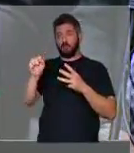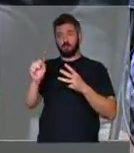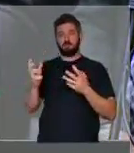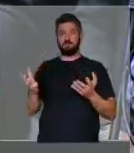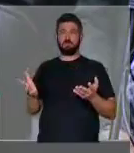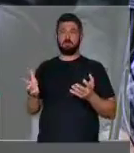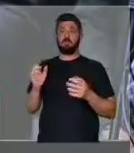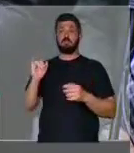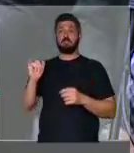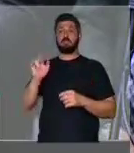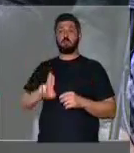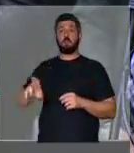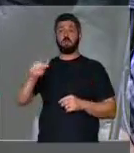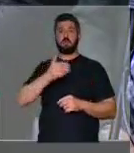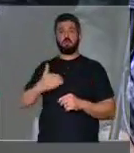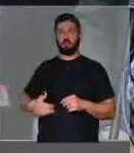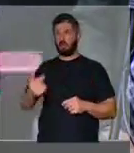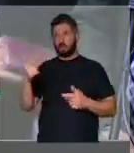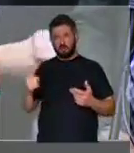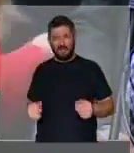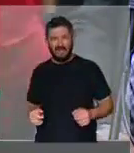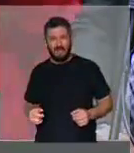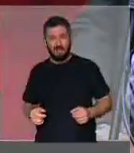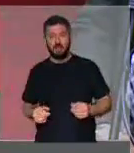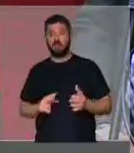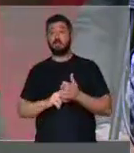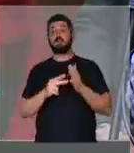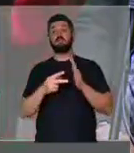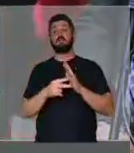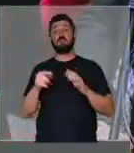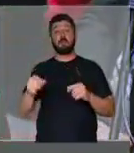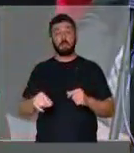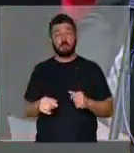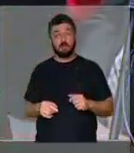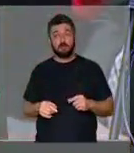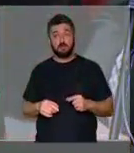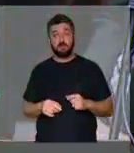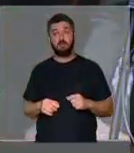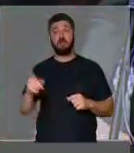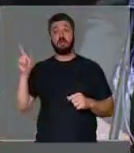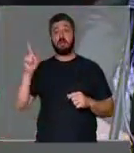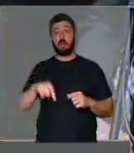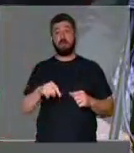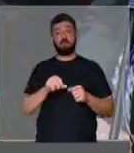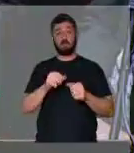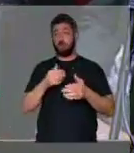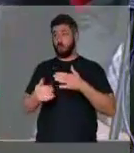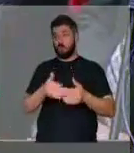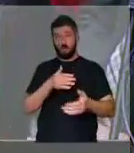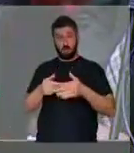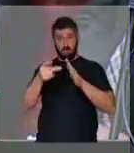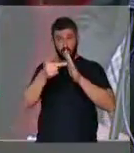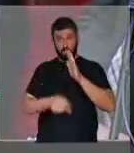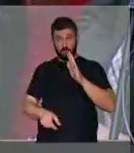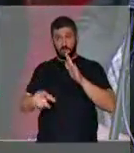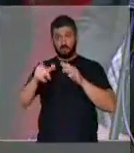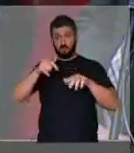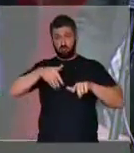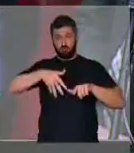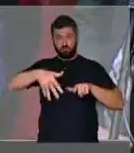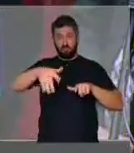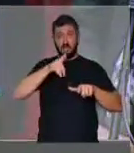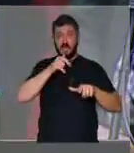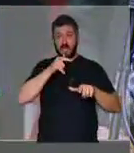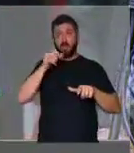sejam de utilidade pública. O que se quer nessa MP 824 é fazer com que qualquer projeto de irrigação